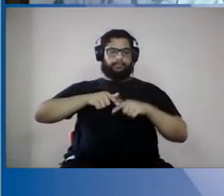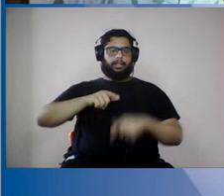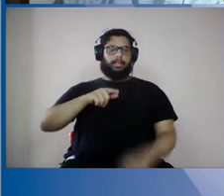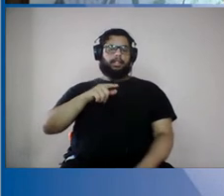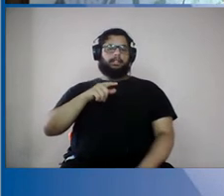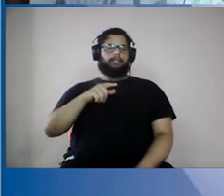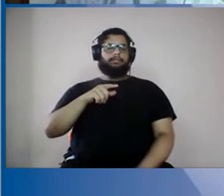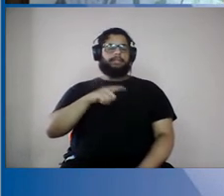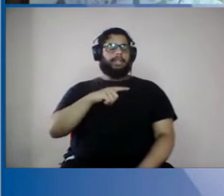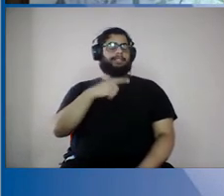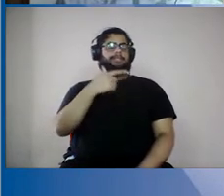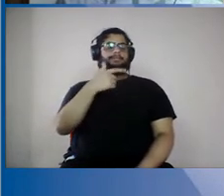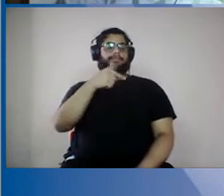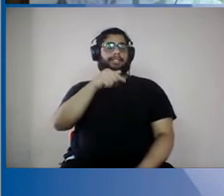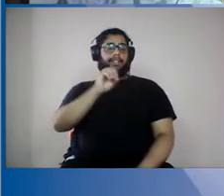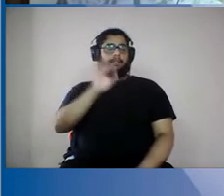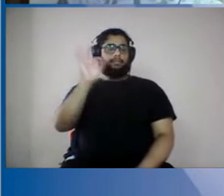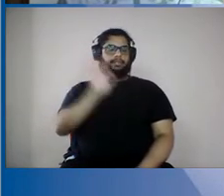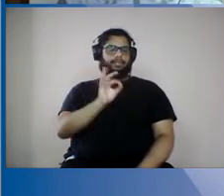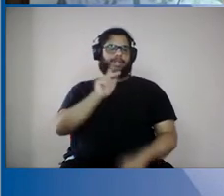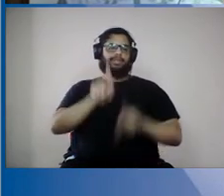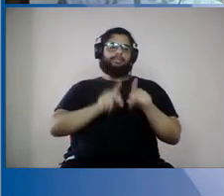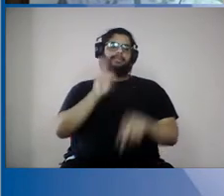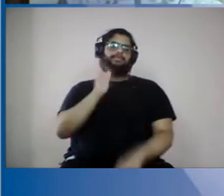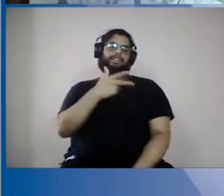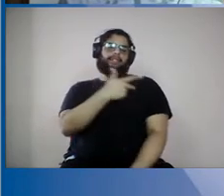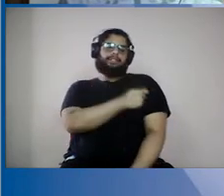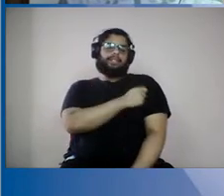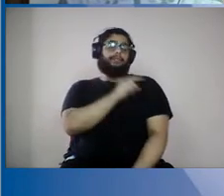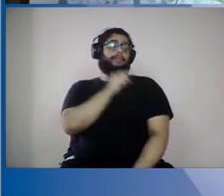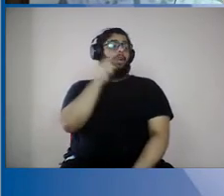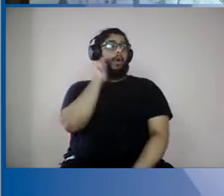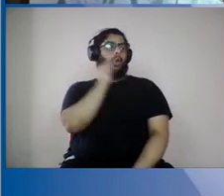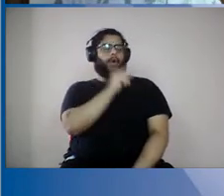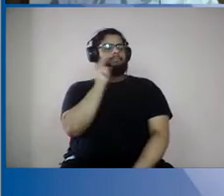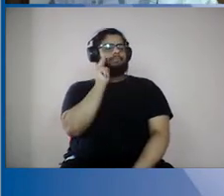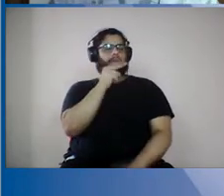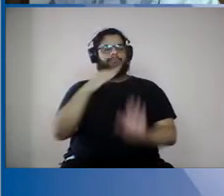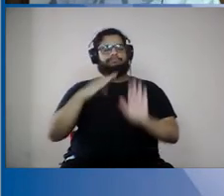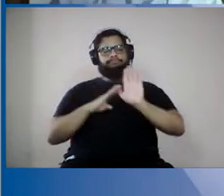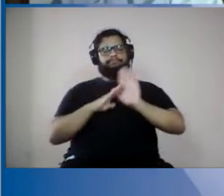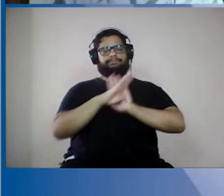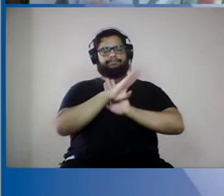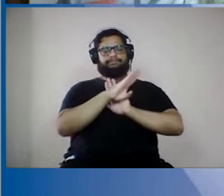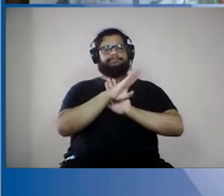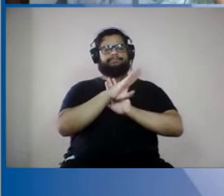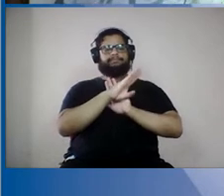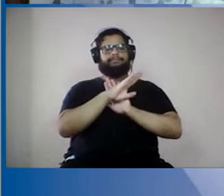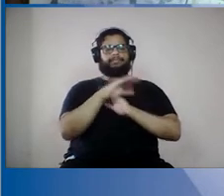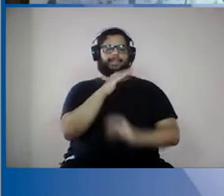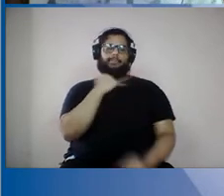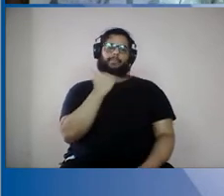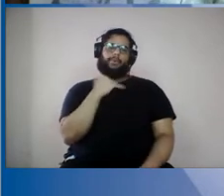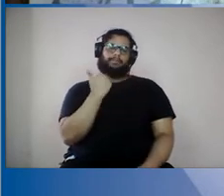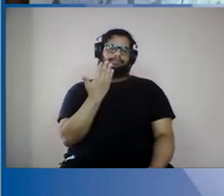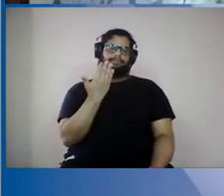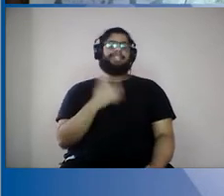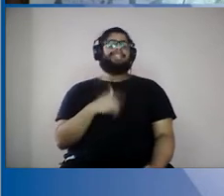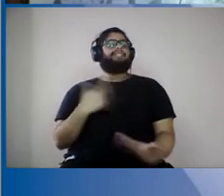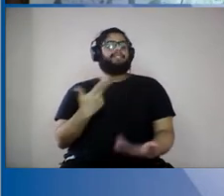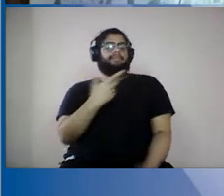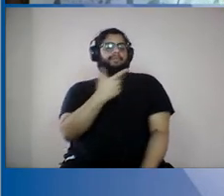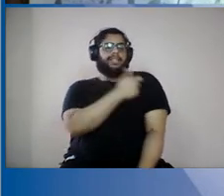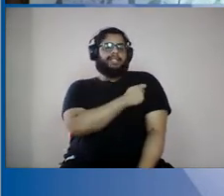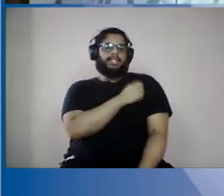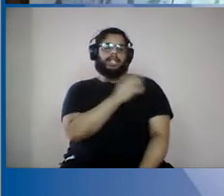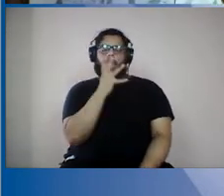Israel hoje tem 70% da população vacinada e olha a curva de mortalidade de Israel. Então, a vacina, gente, ela demora a